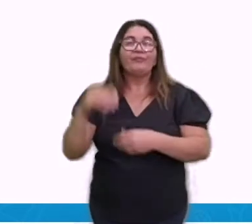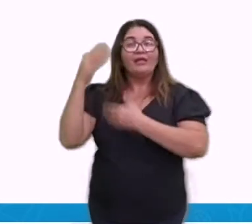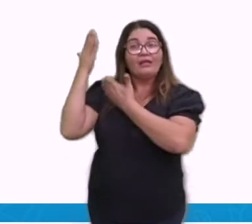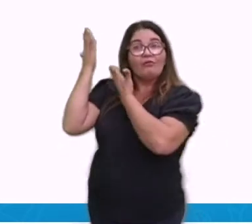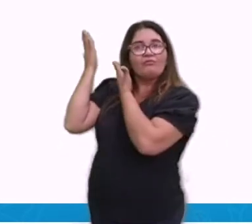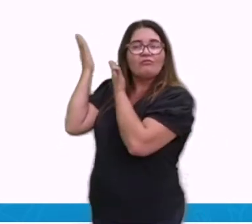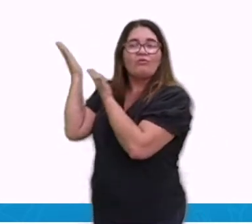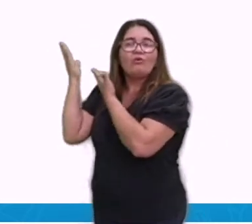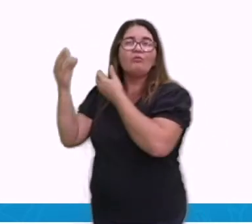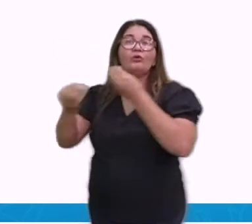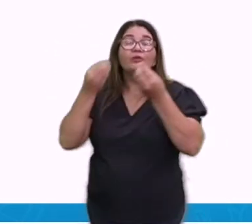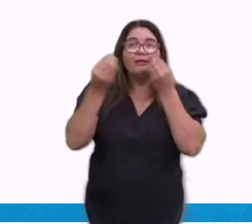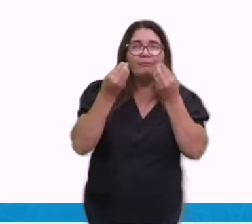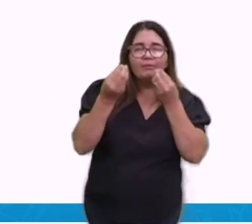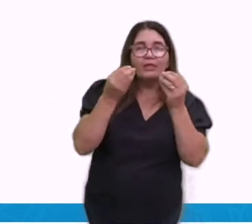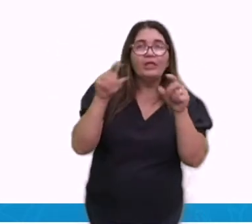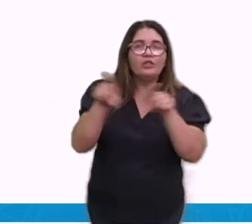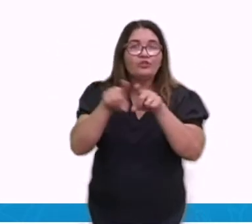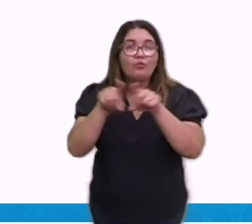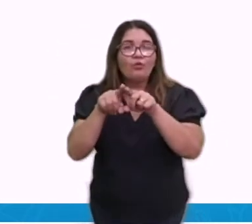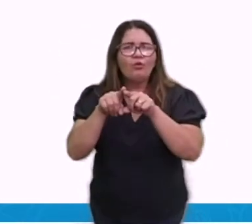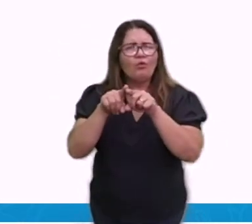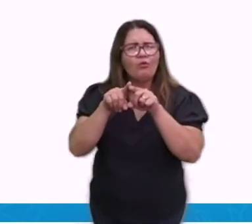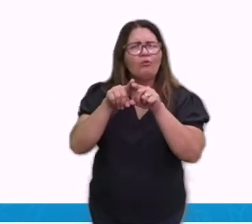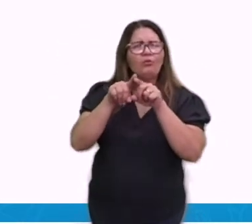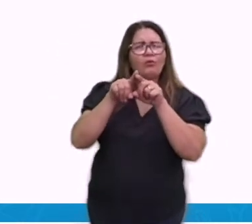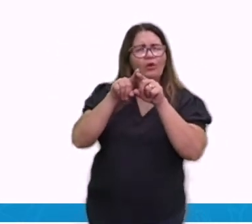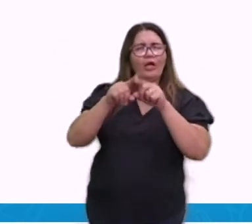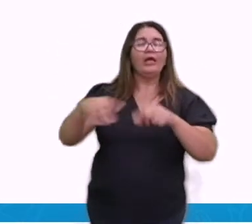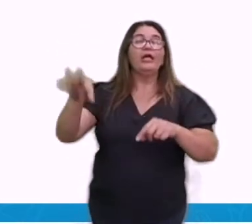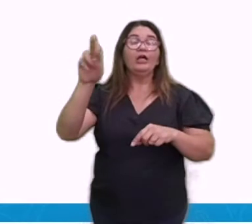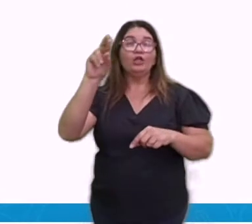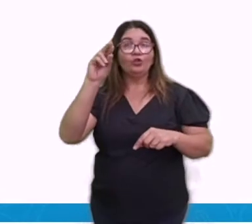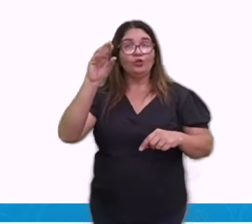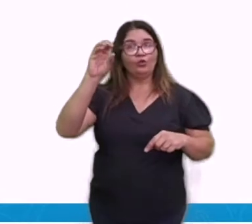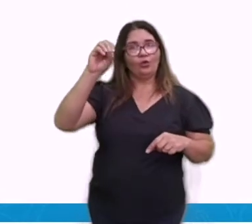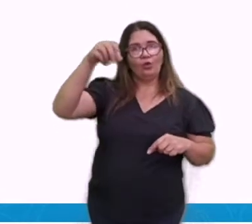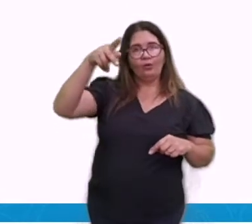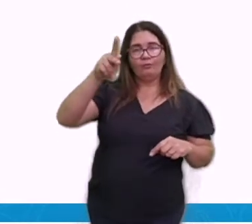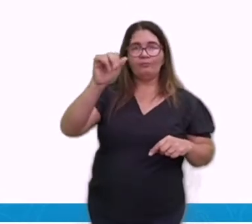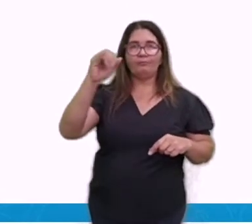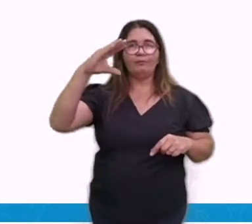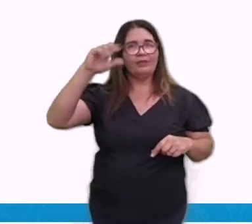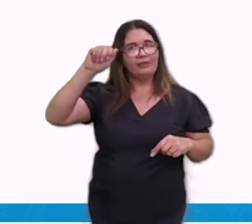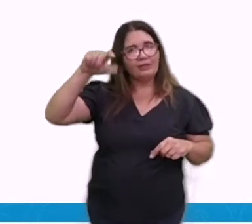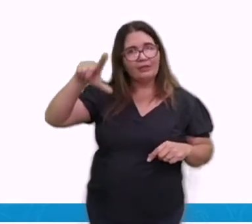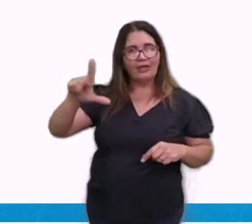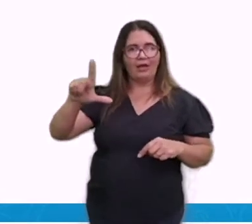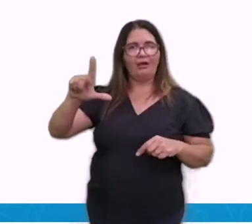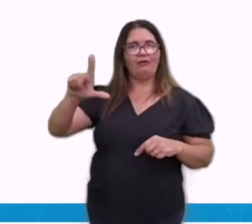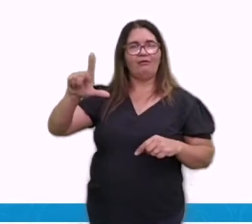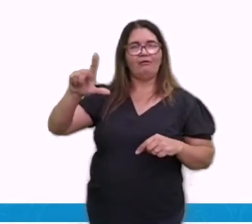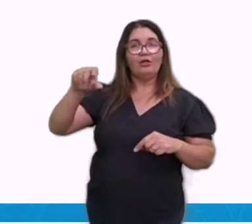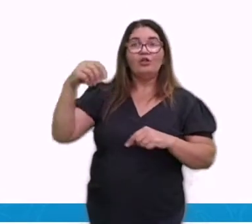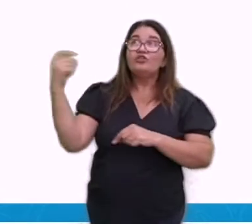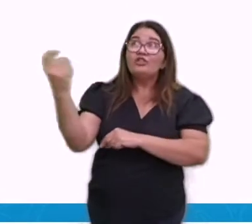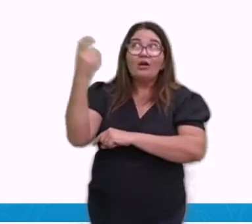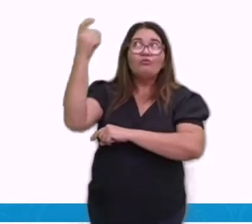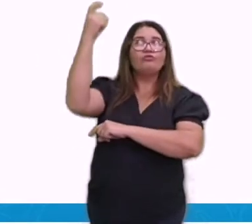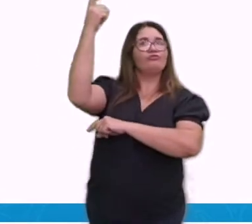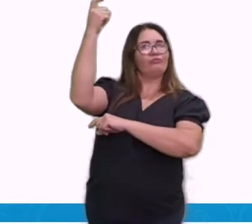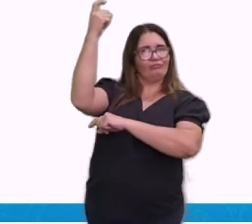de altitude. Ah que nome grande. Sim. Tropical de altitude. Ele é diferente do tropical.